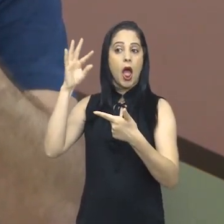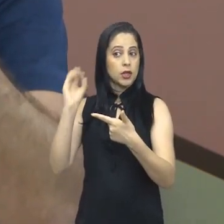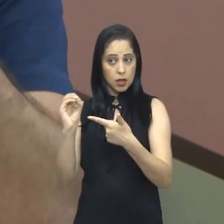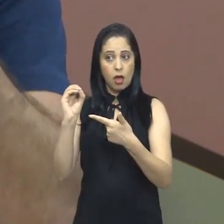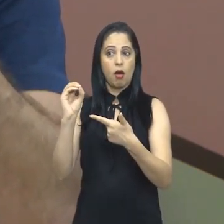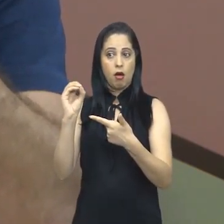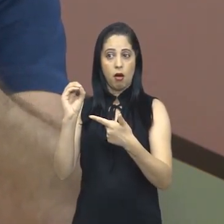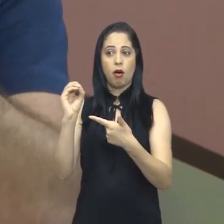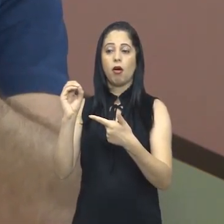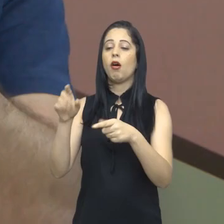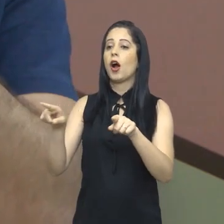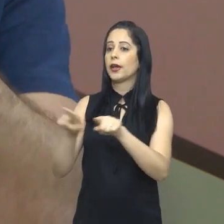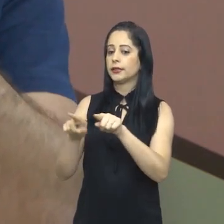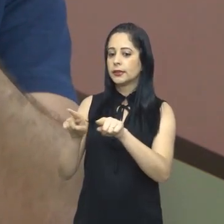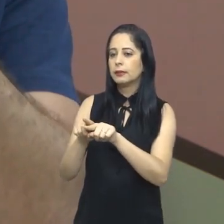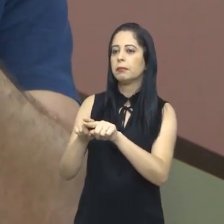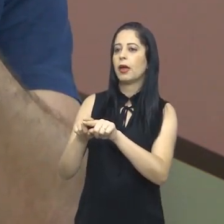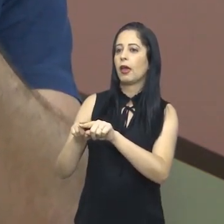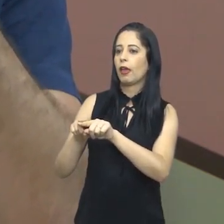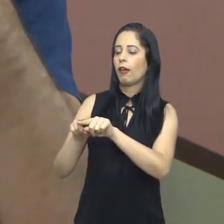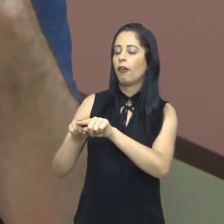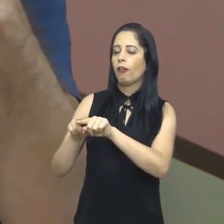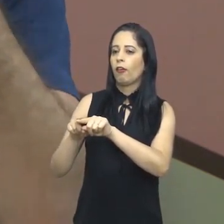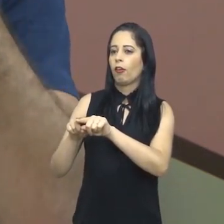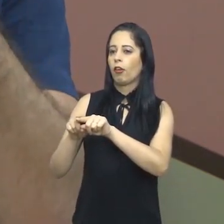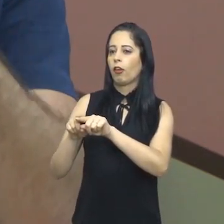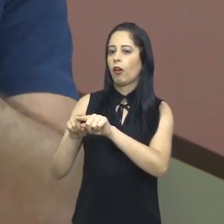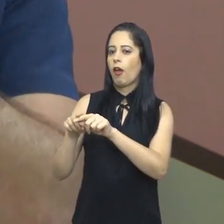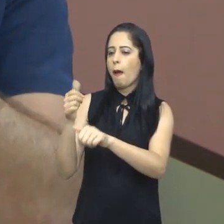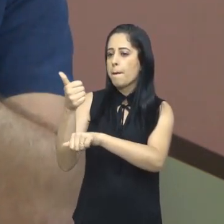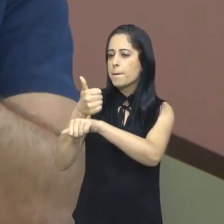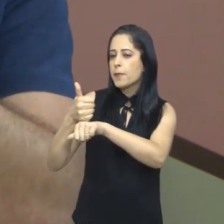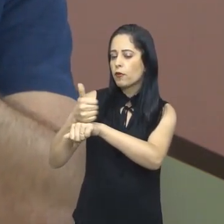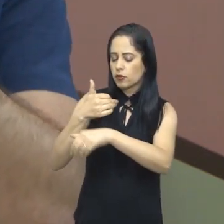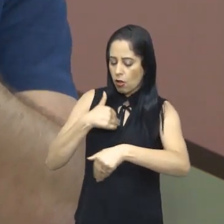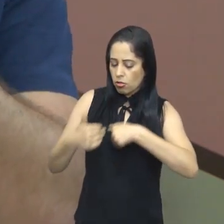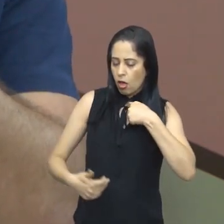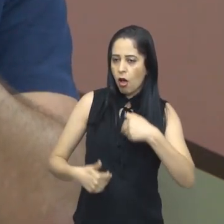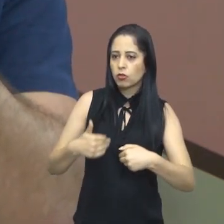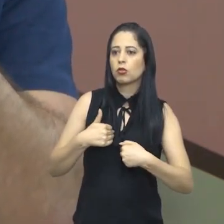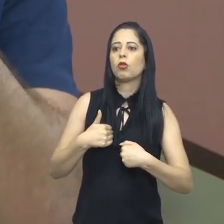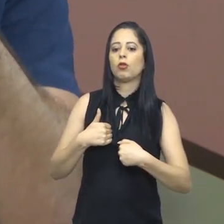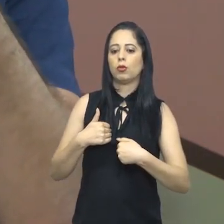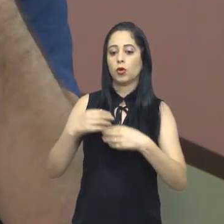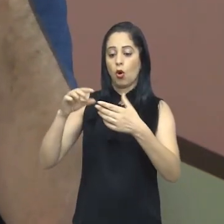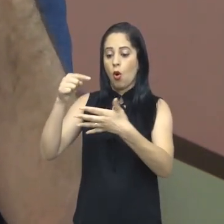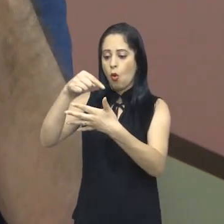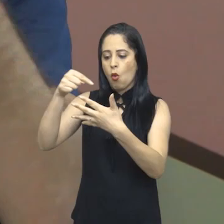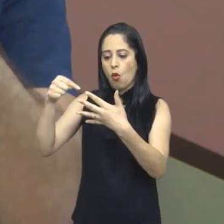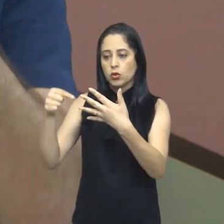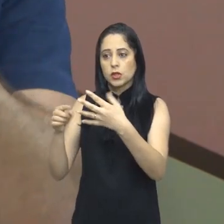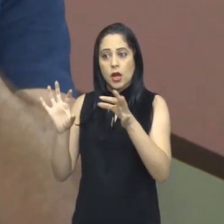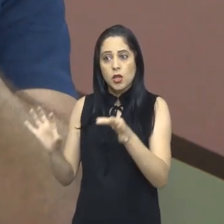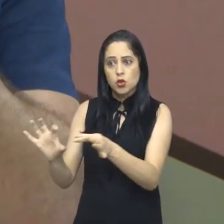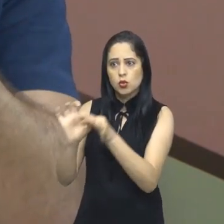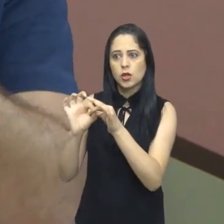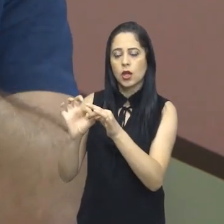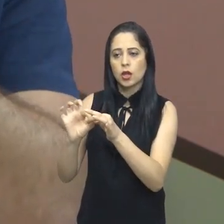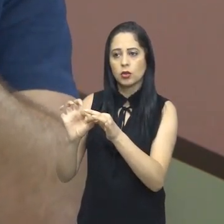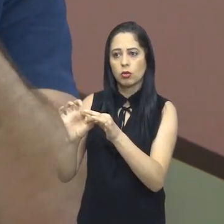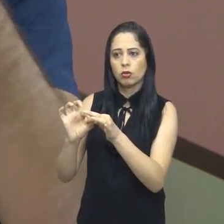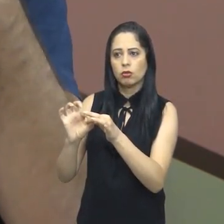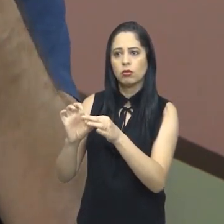psicólogos, terapeutas ocupacionais, educadores físicos, né? Que vão reabilitar todas essas pessoas. Em conjunto,